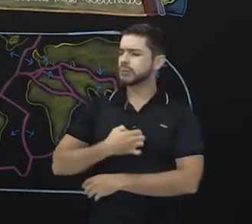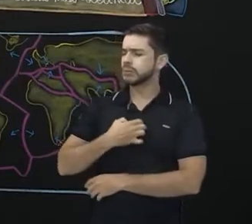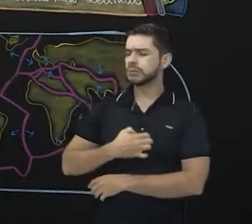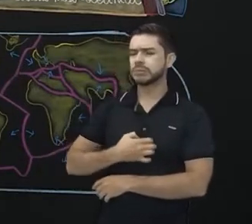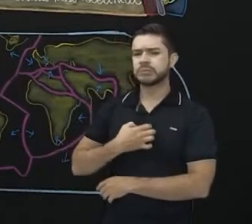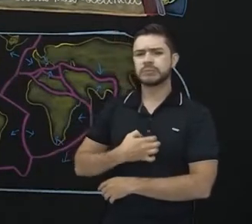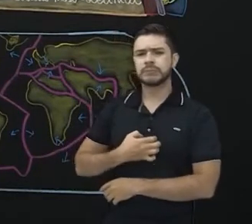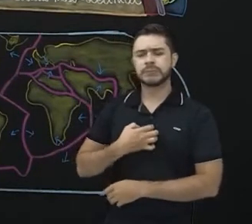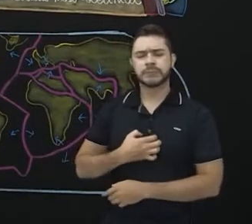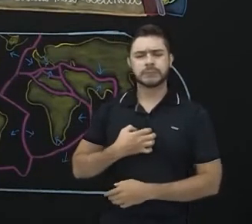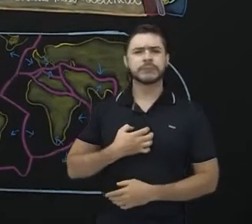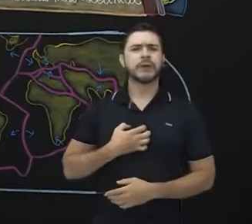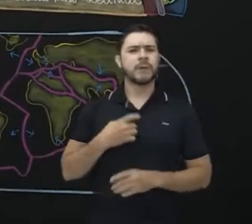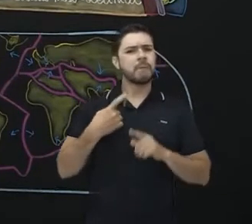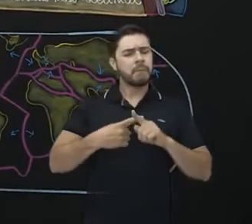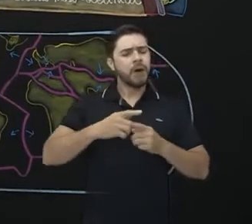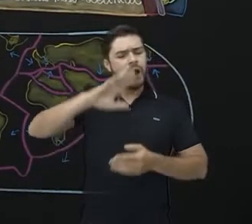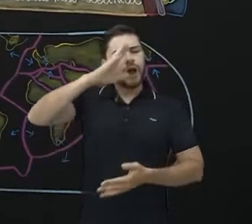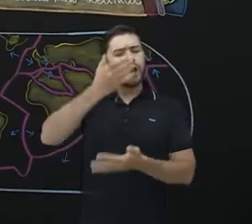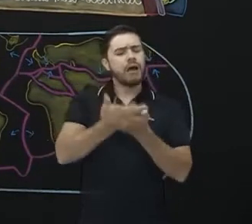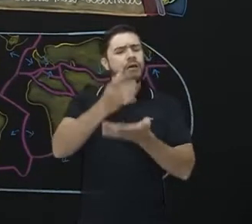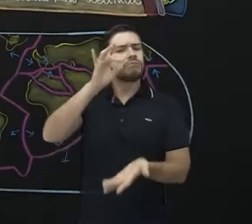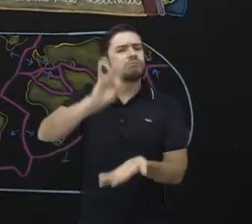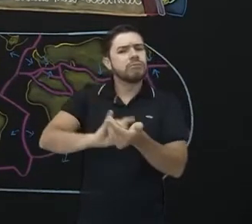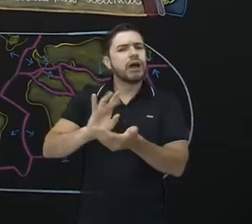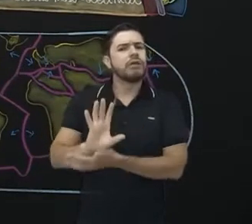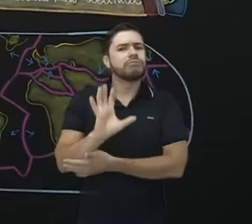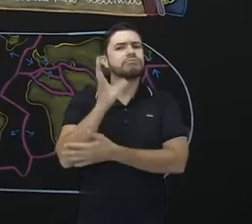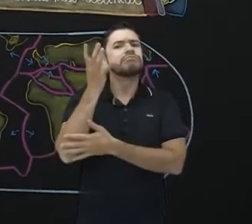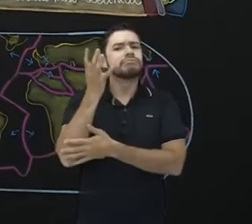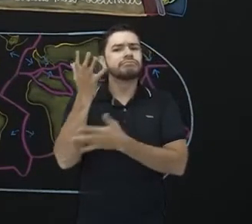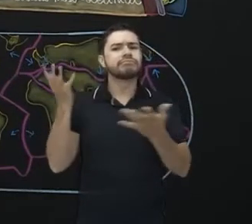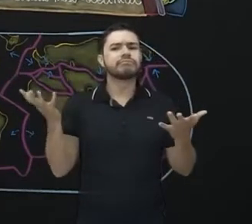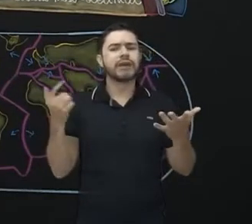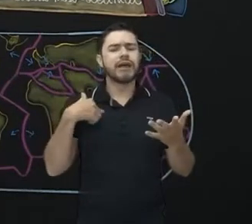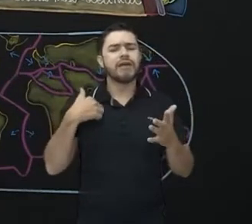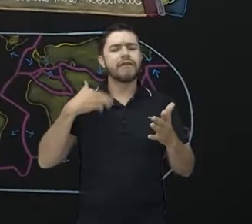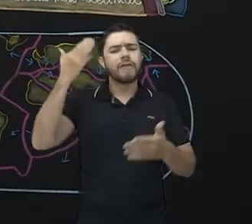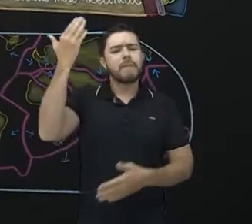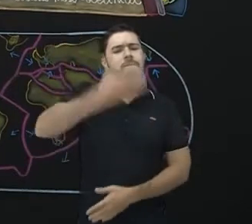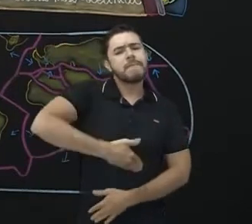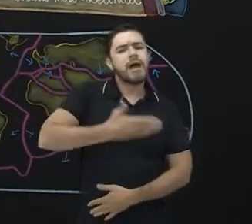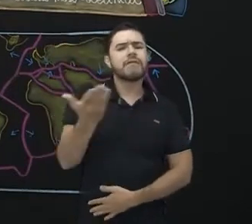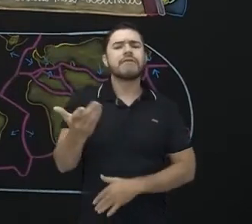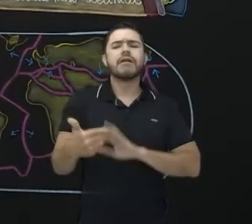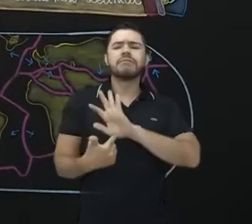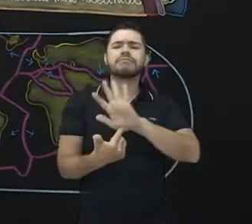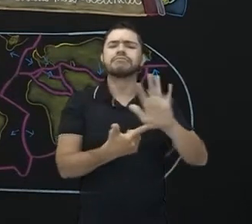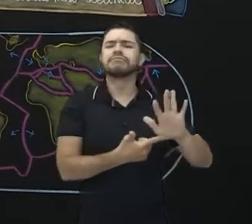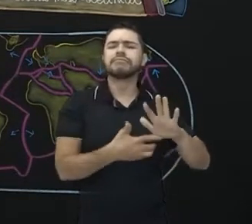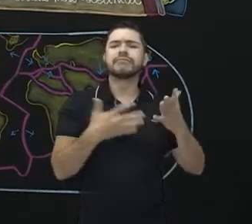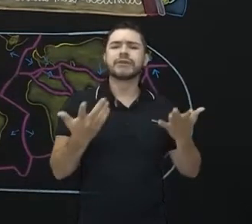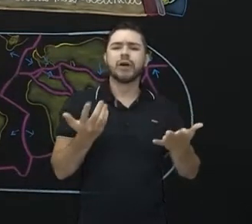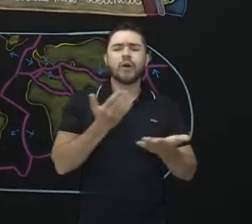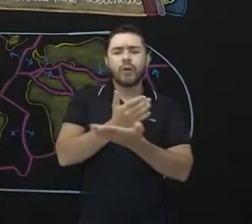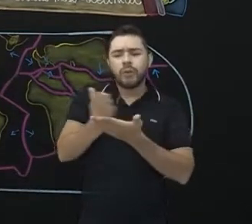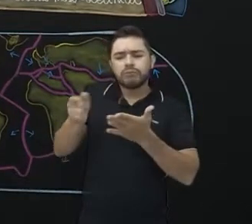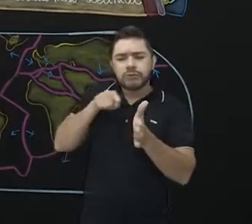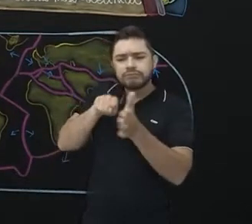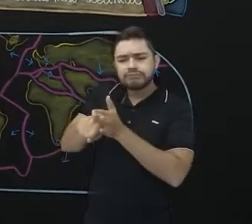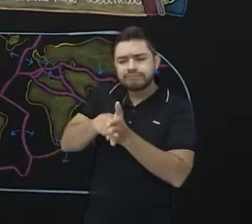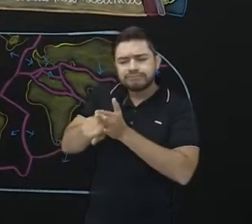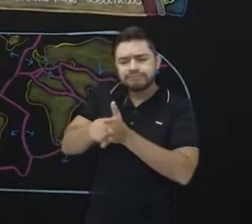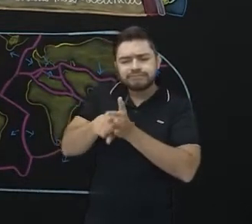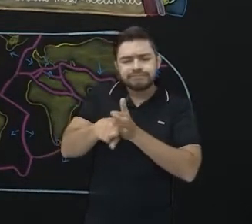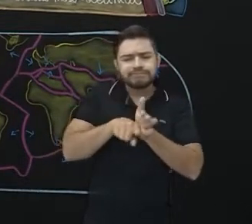acreditava de fato que isso poderia acontecer. Então ele chegou e disse, não, então eu vou provar isso. E ele começou a pesquisar através